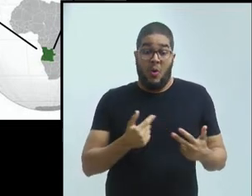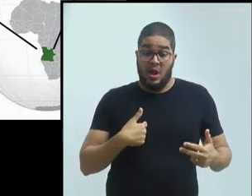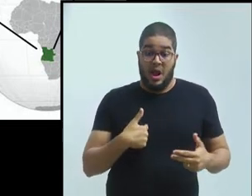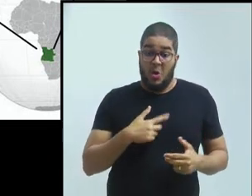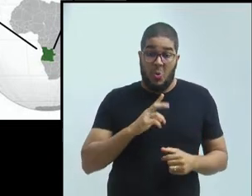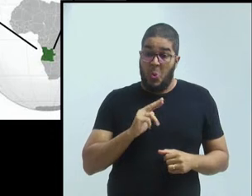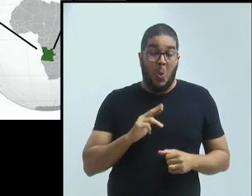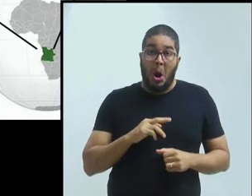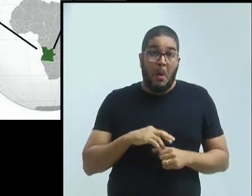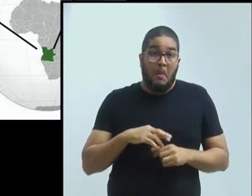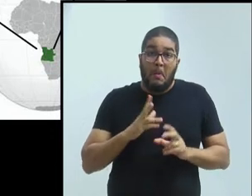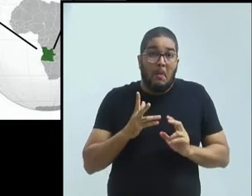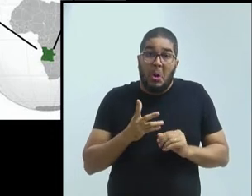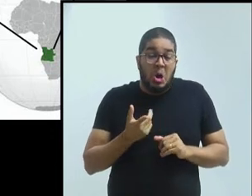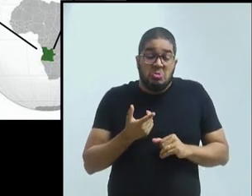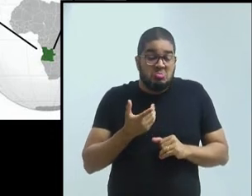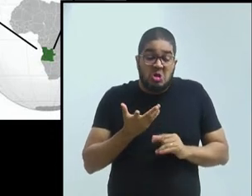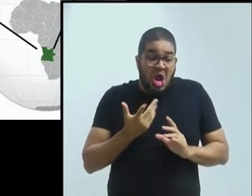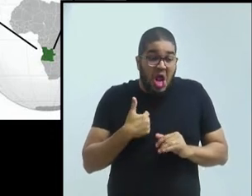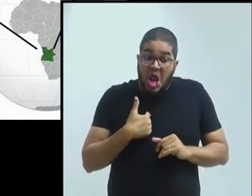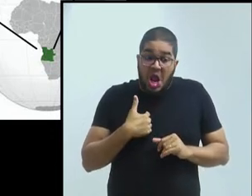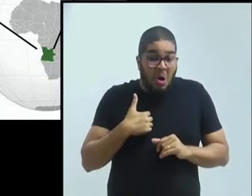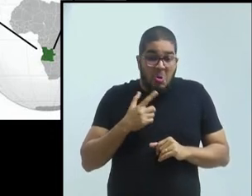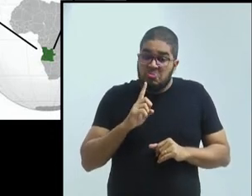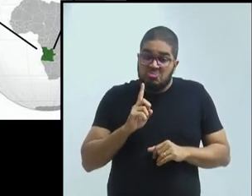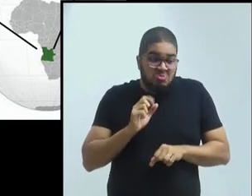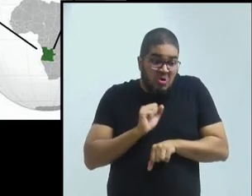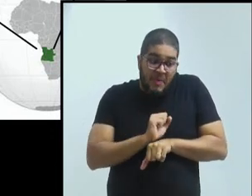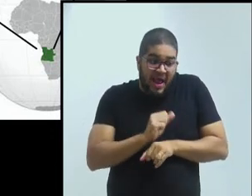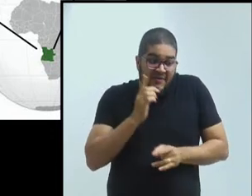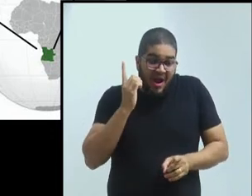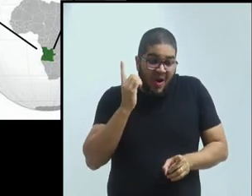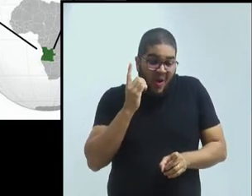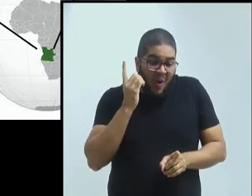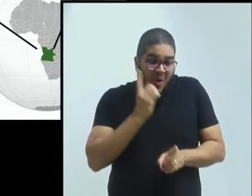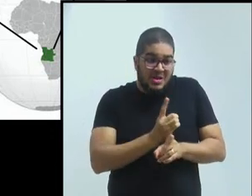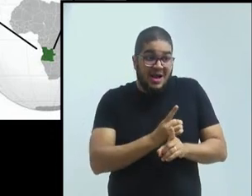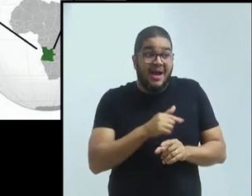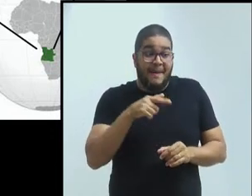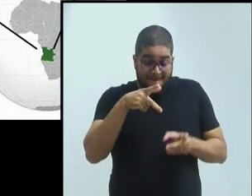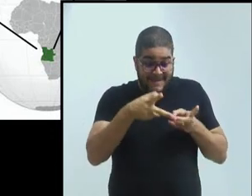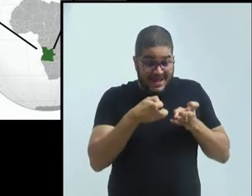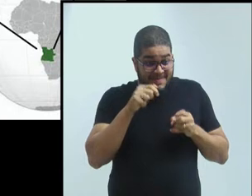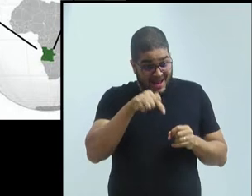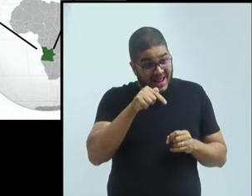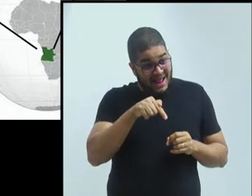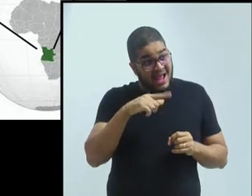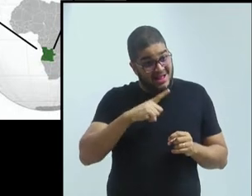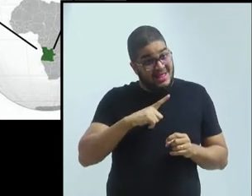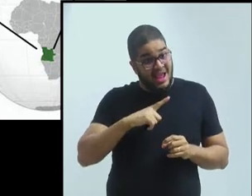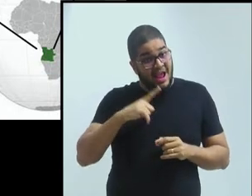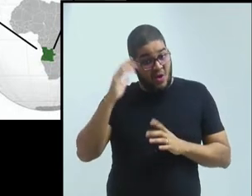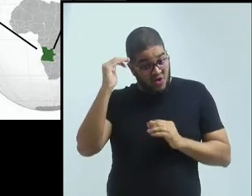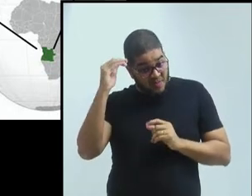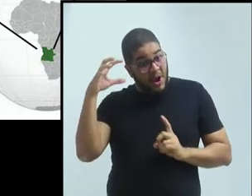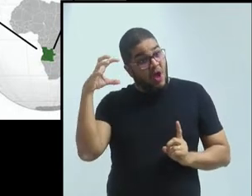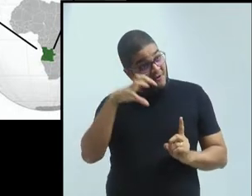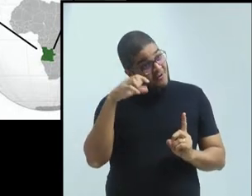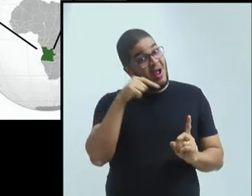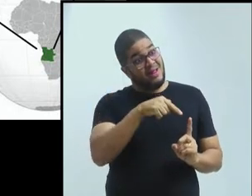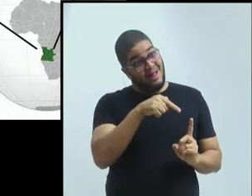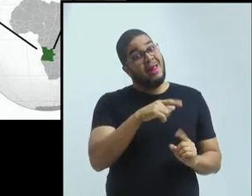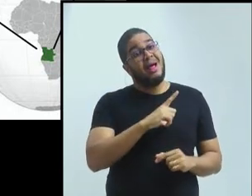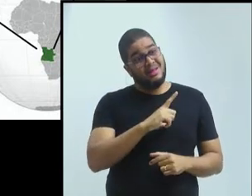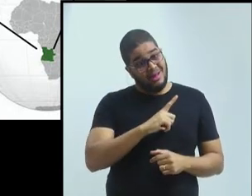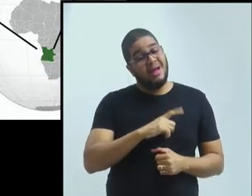deu uma forte influência da língua espanhola na língua portuguesa e uma forte presença das